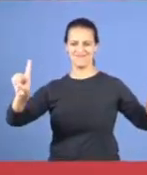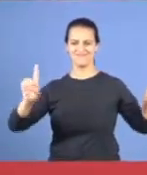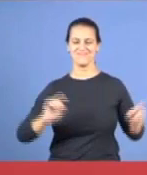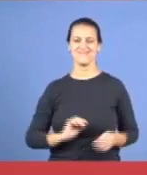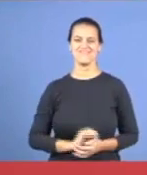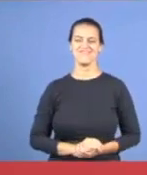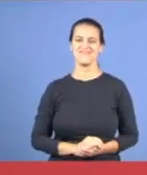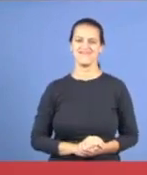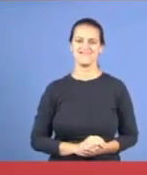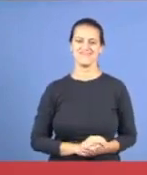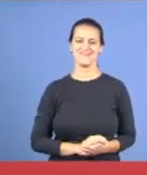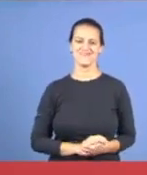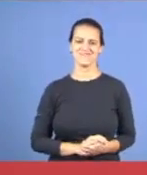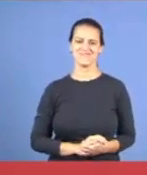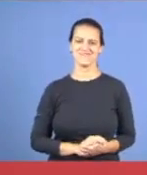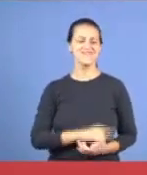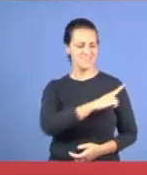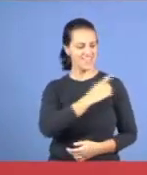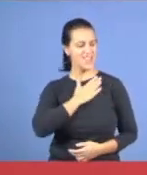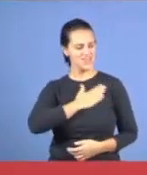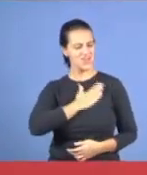no mansinho, ele diz tudo o que ele quer,